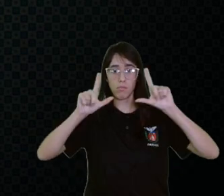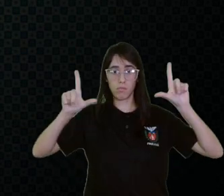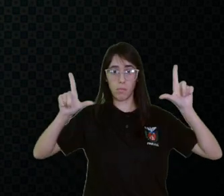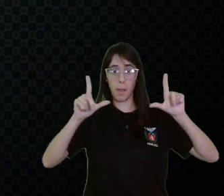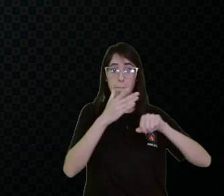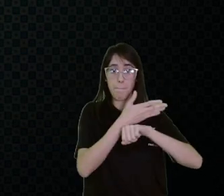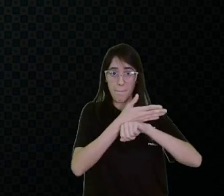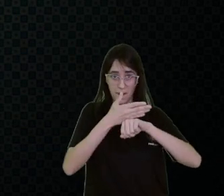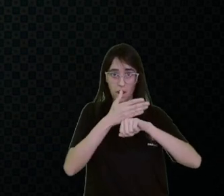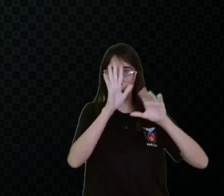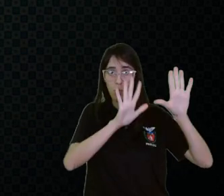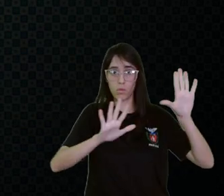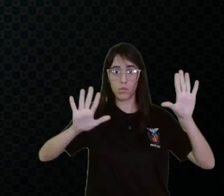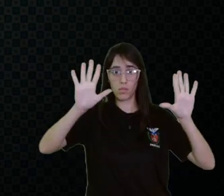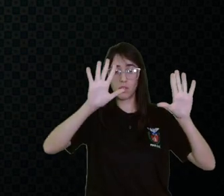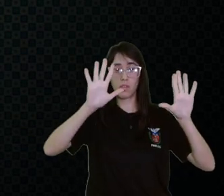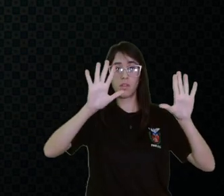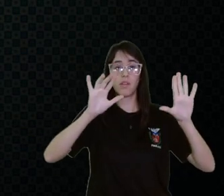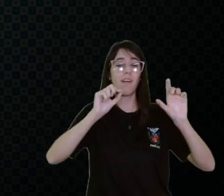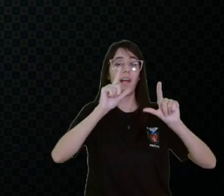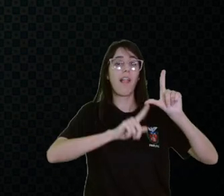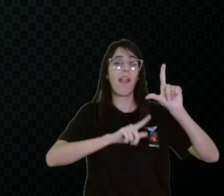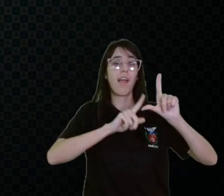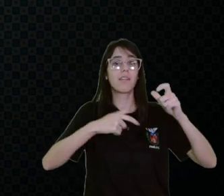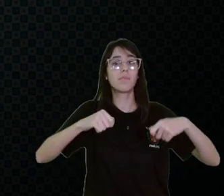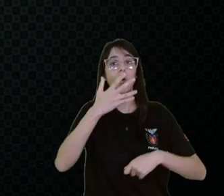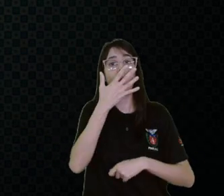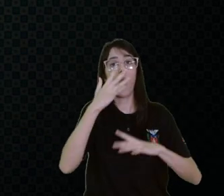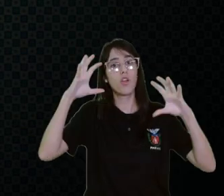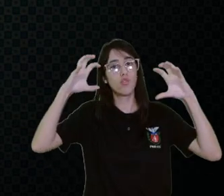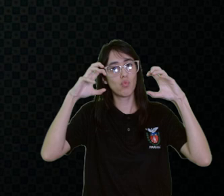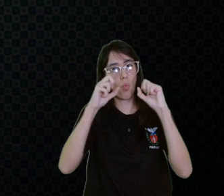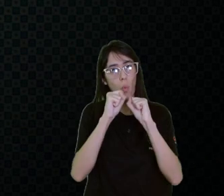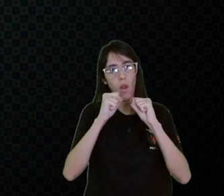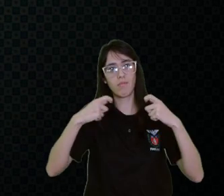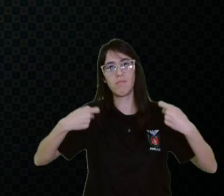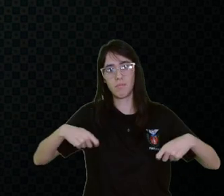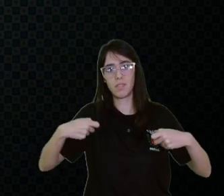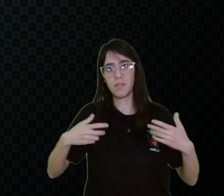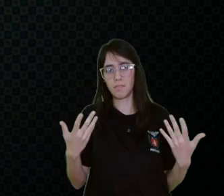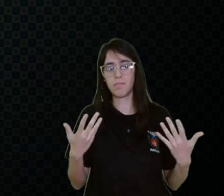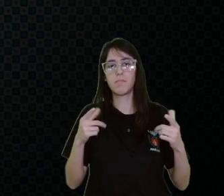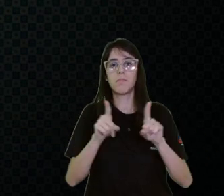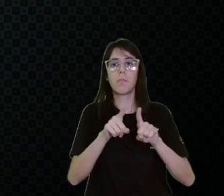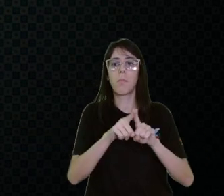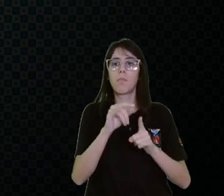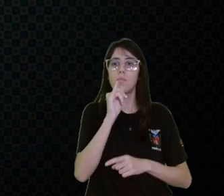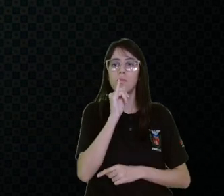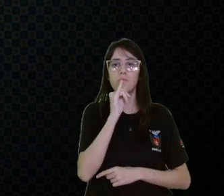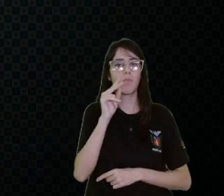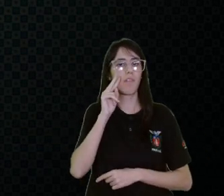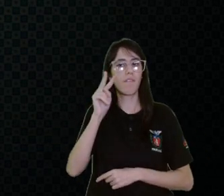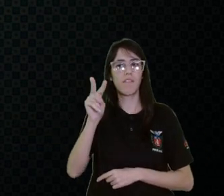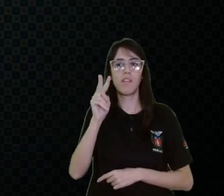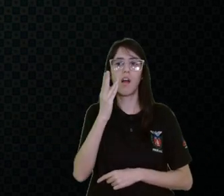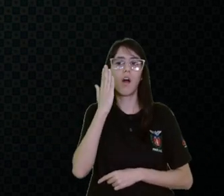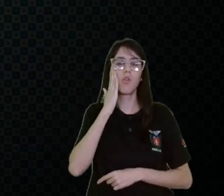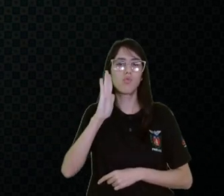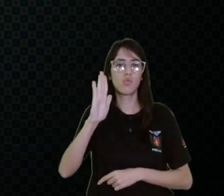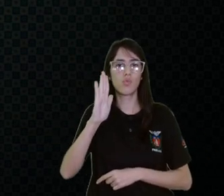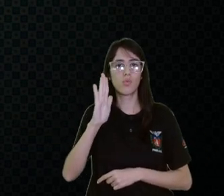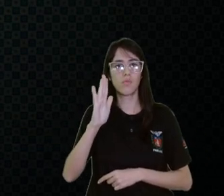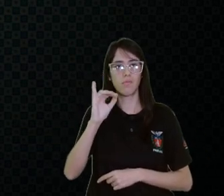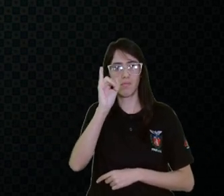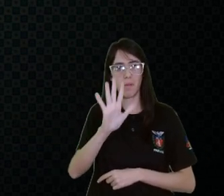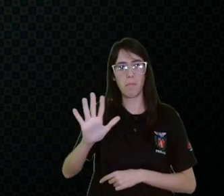eu preciso que as letras sejam em cores escuras. Se o azul, que está em torno dessa figura, à minha